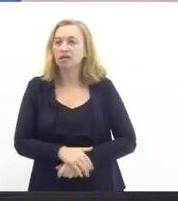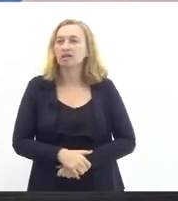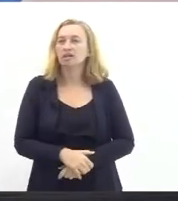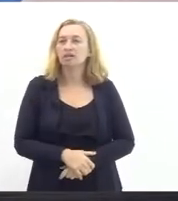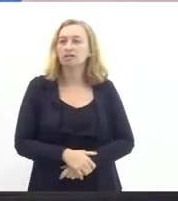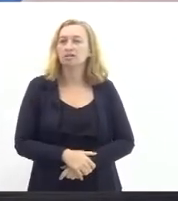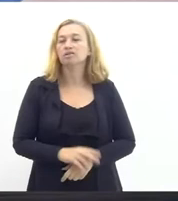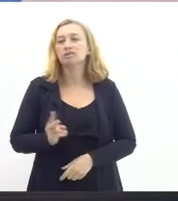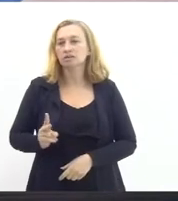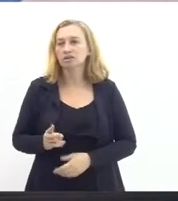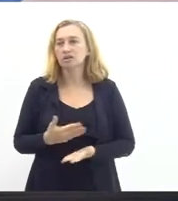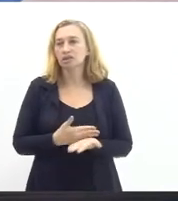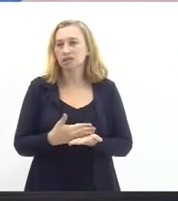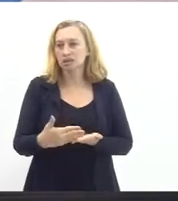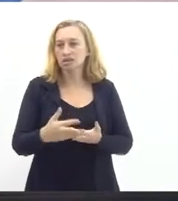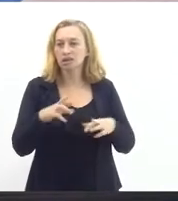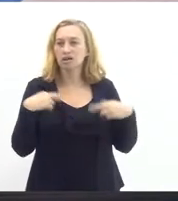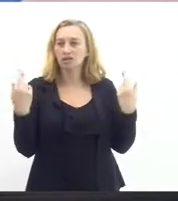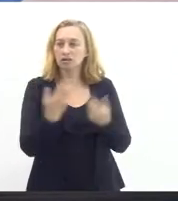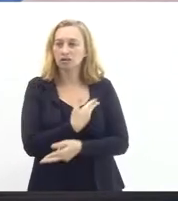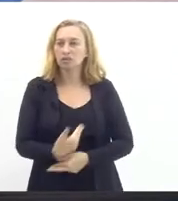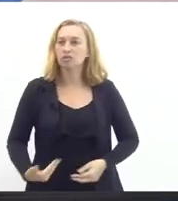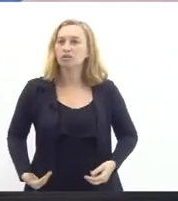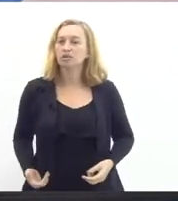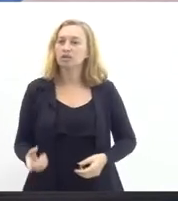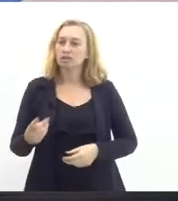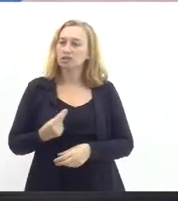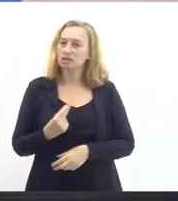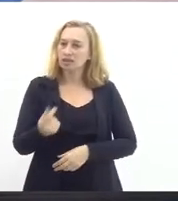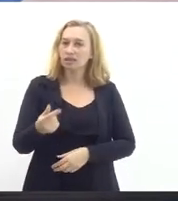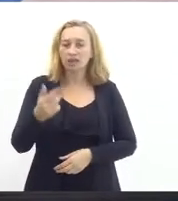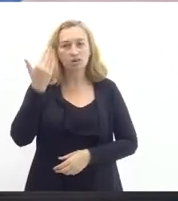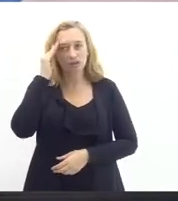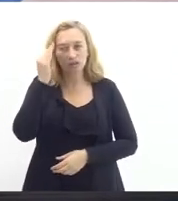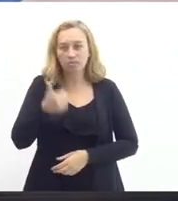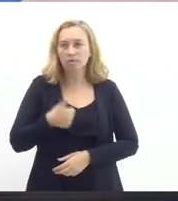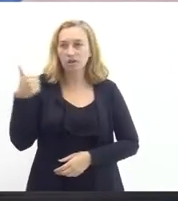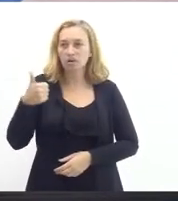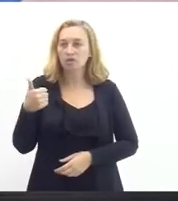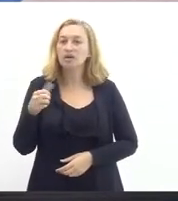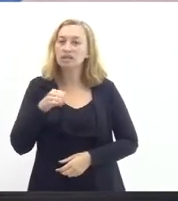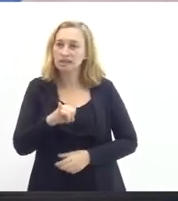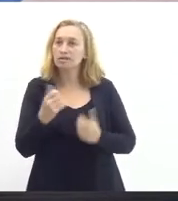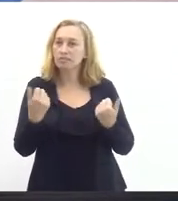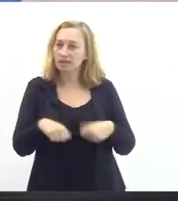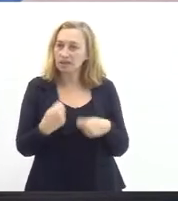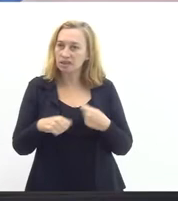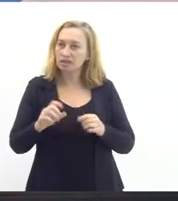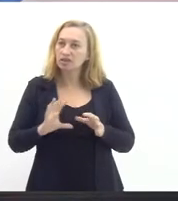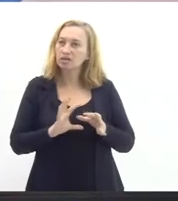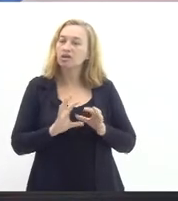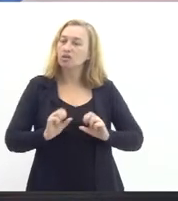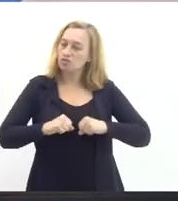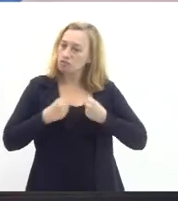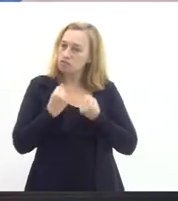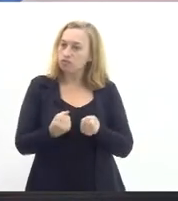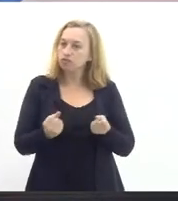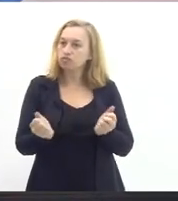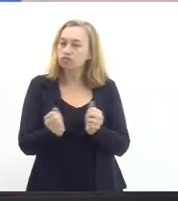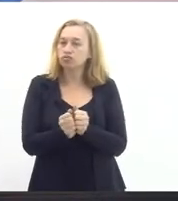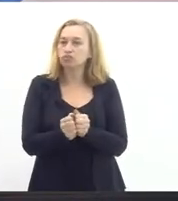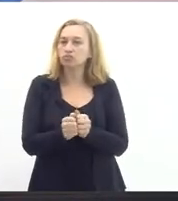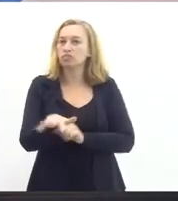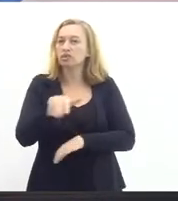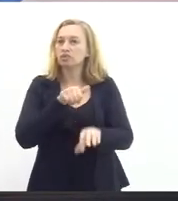e vamos dar início a nossa audiência pública para que a gente saia daqui com o entendimento se necessário for vamos unir forças para que as